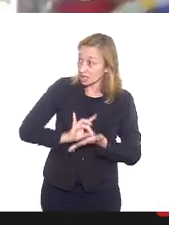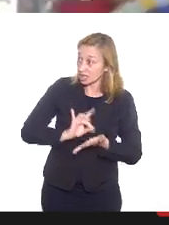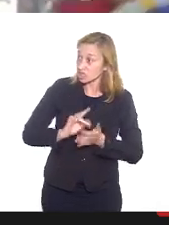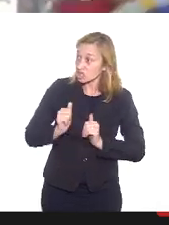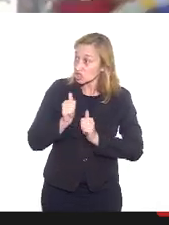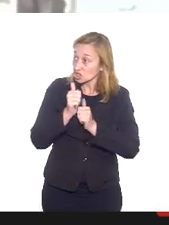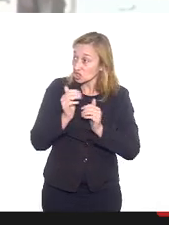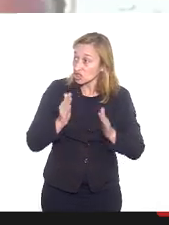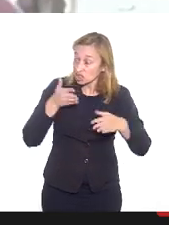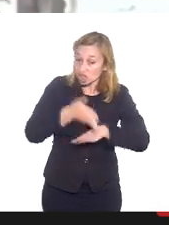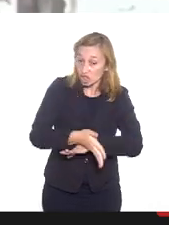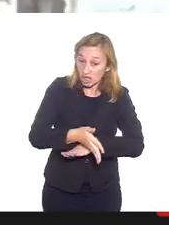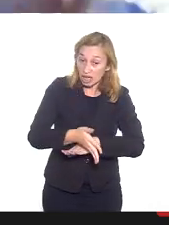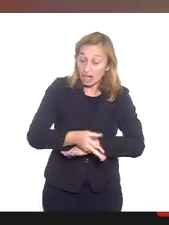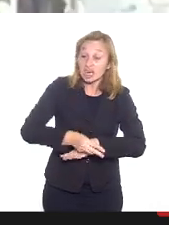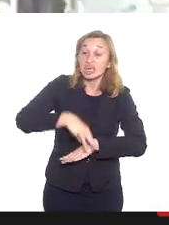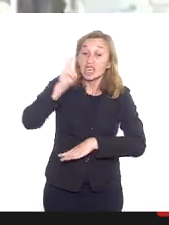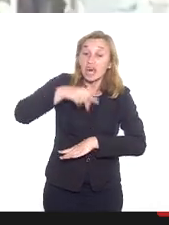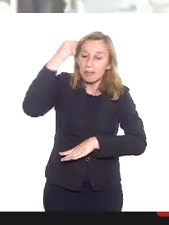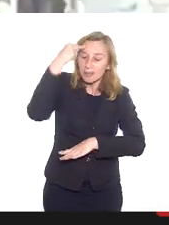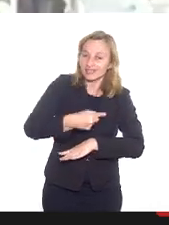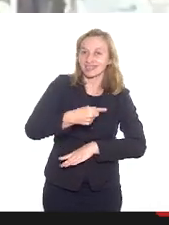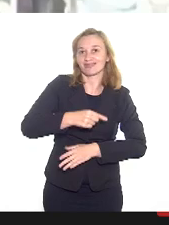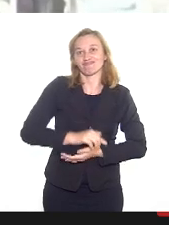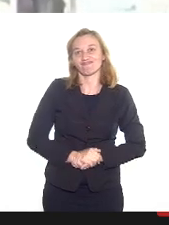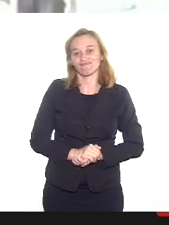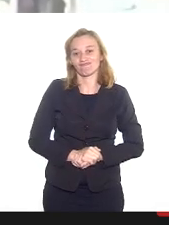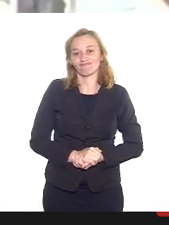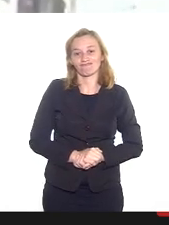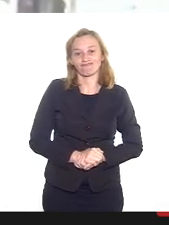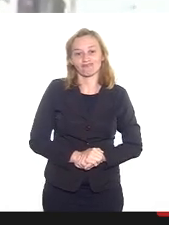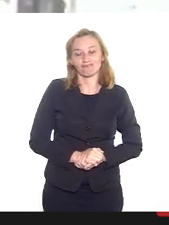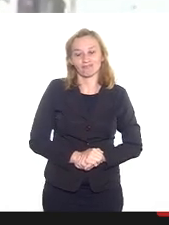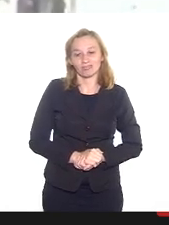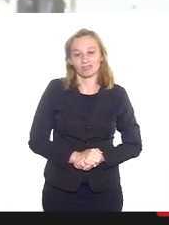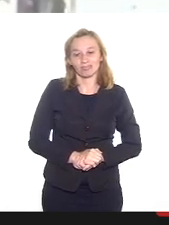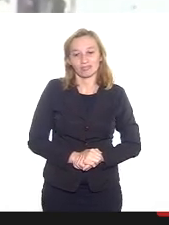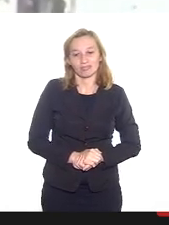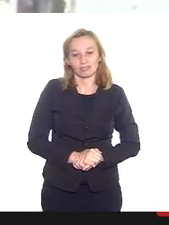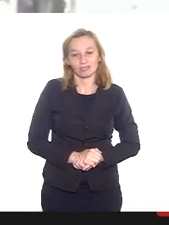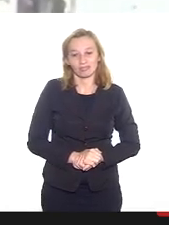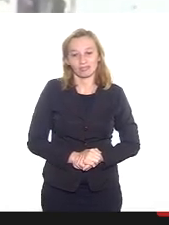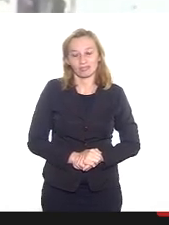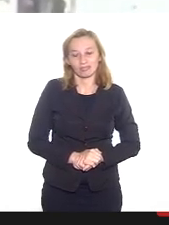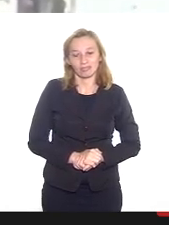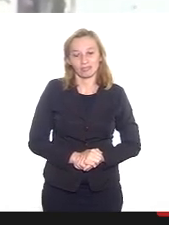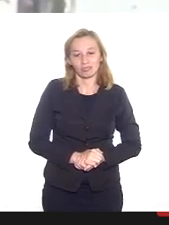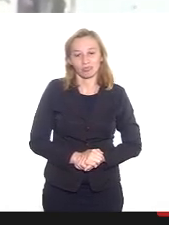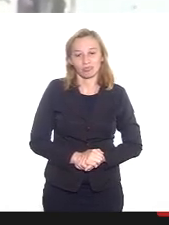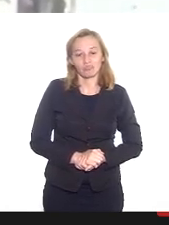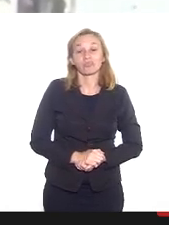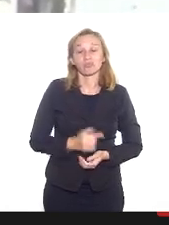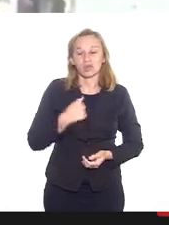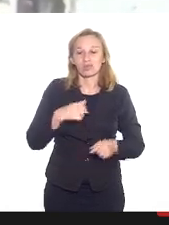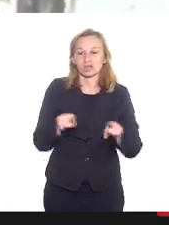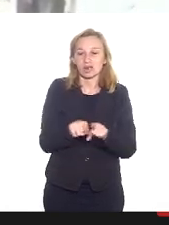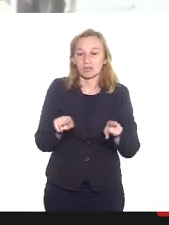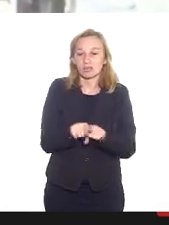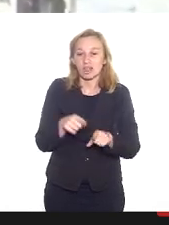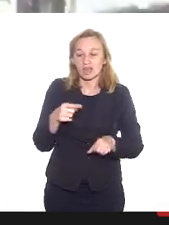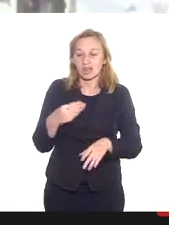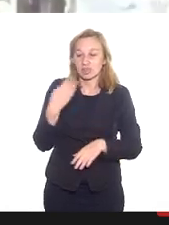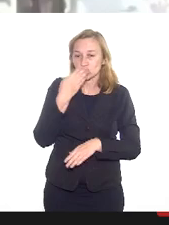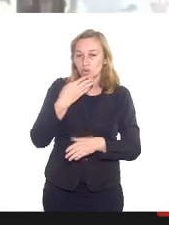que chegar ao comando. Os comandados não vão resolver nada. Temos que chegar lá em cima. Eu também peguei muito